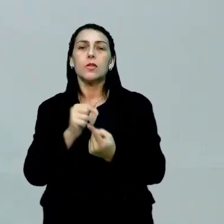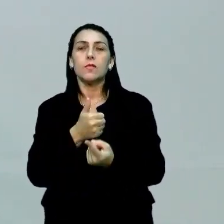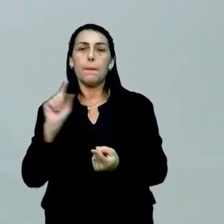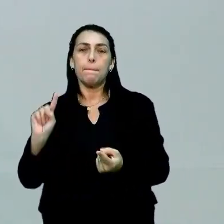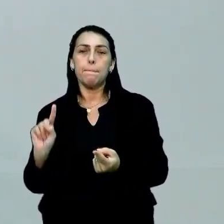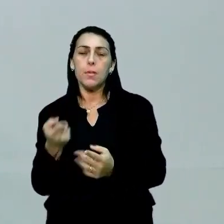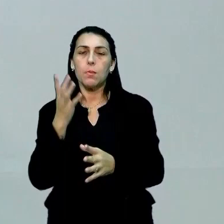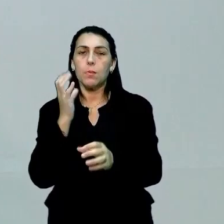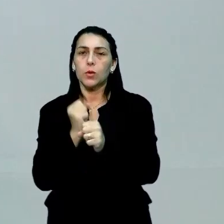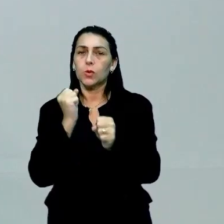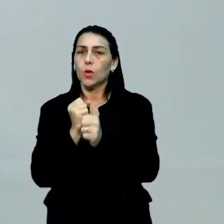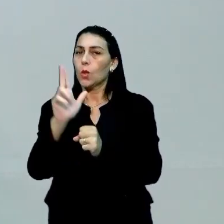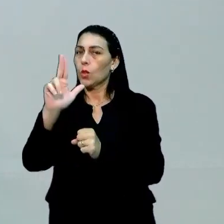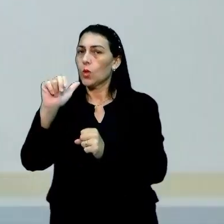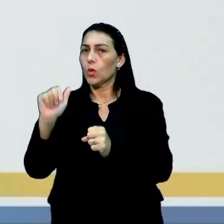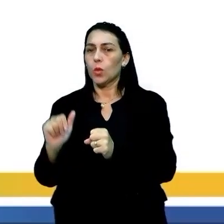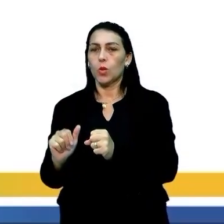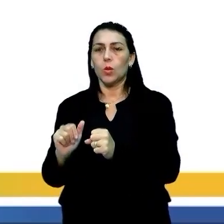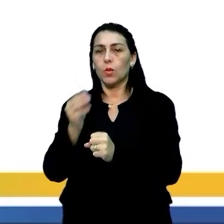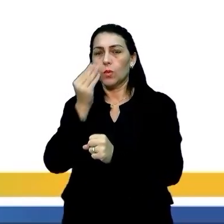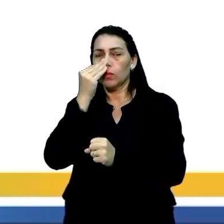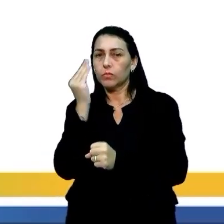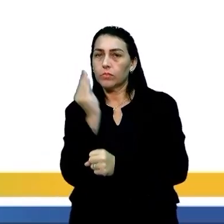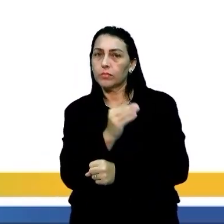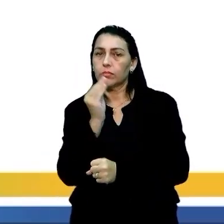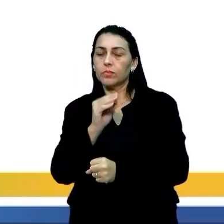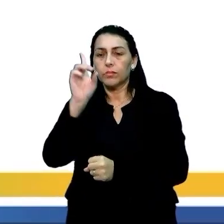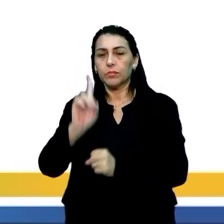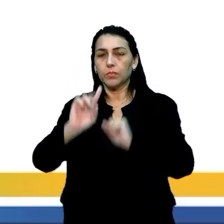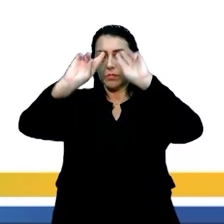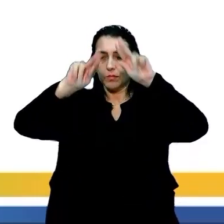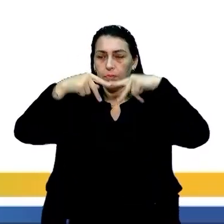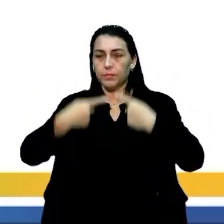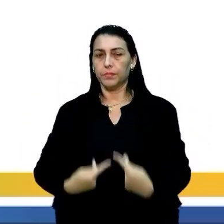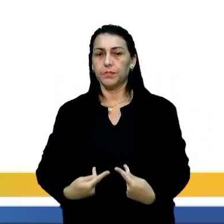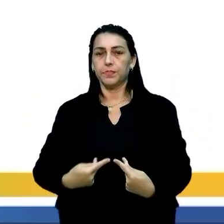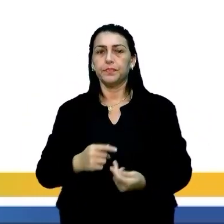desrespeitar os direitos humanos. Continuando.